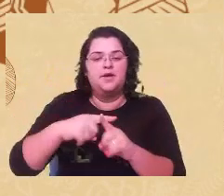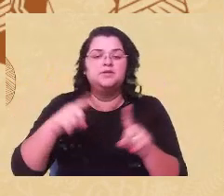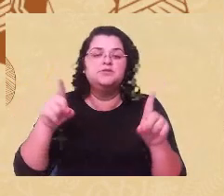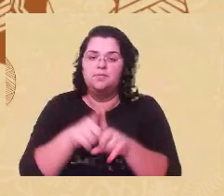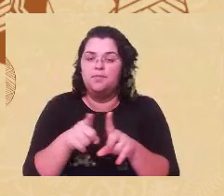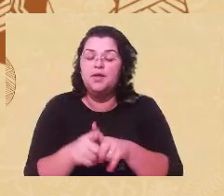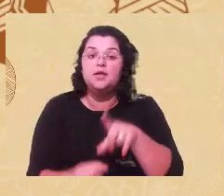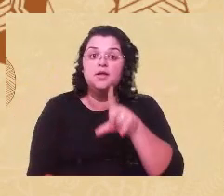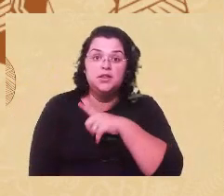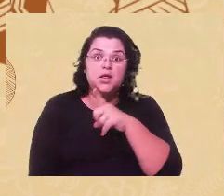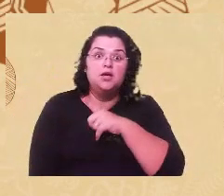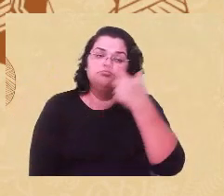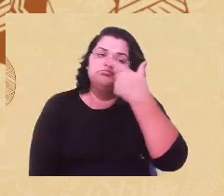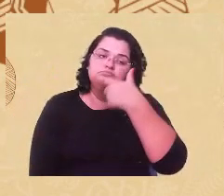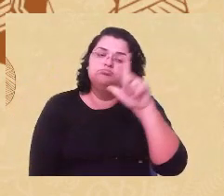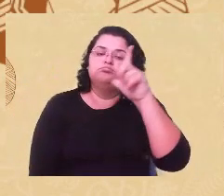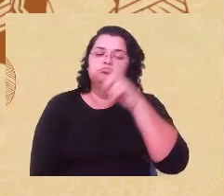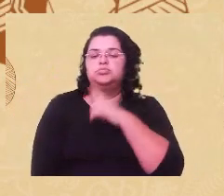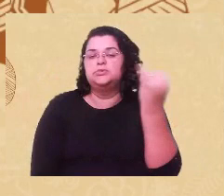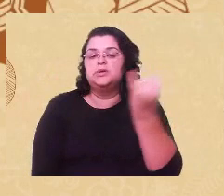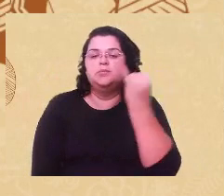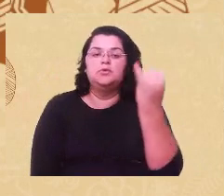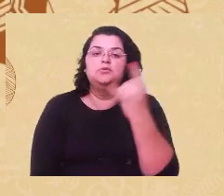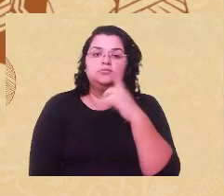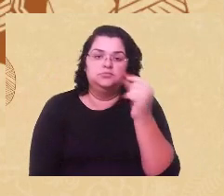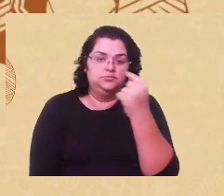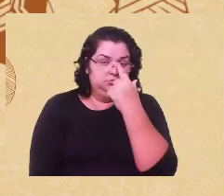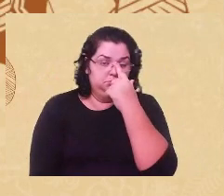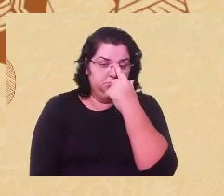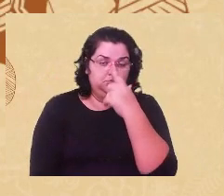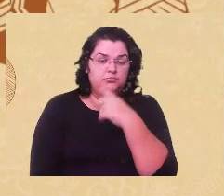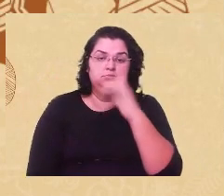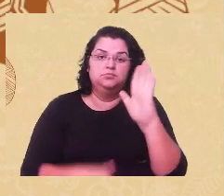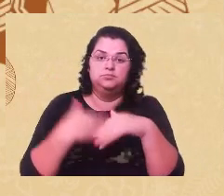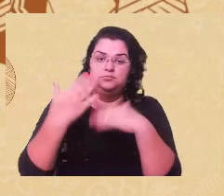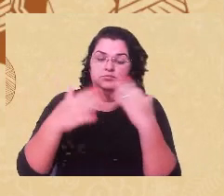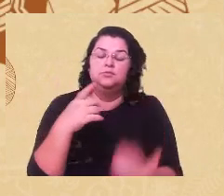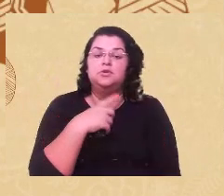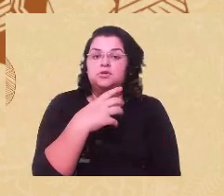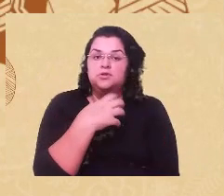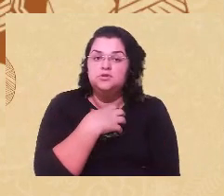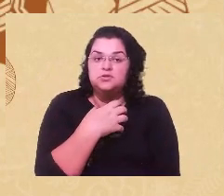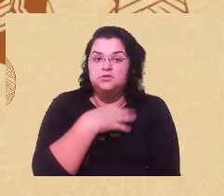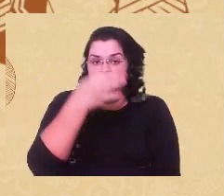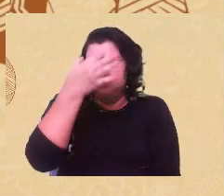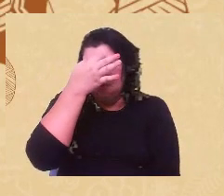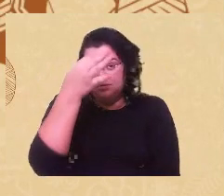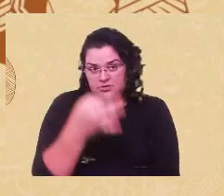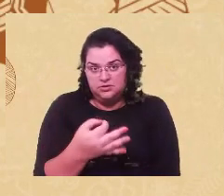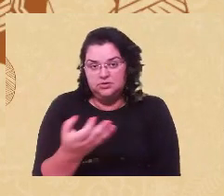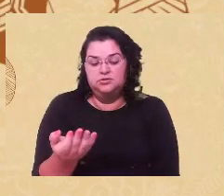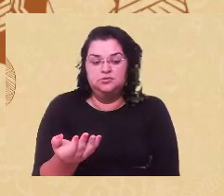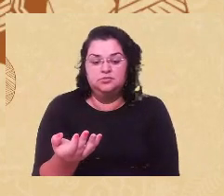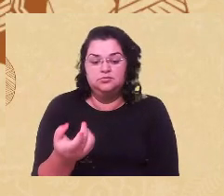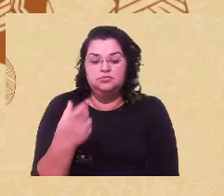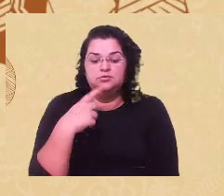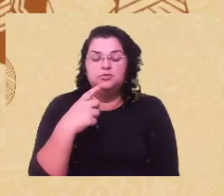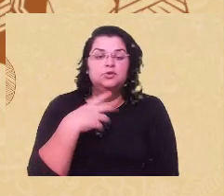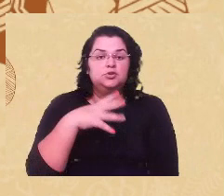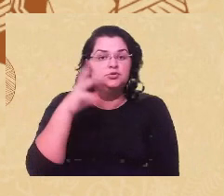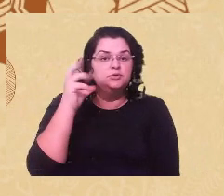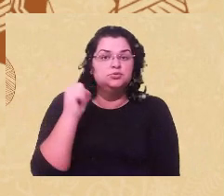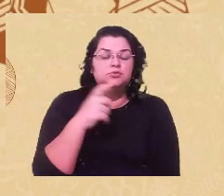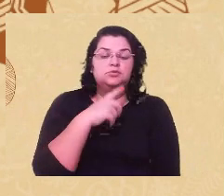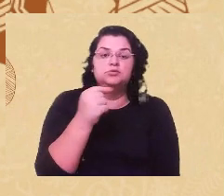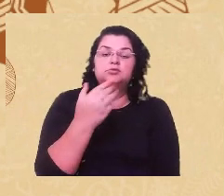Um outro aspecto são as pressuposições sobre o comportamento sexual dos sujeitos. Muitas vezes, a gente escuta, né, recentemente, eu vi uma